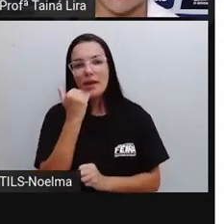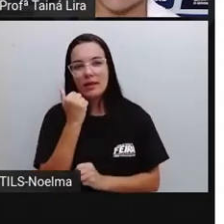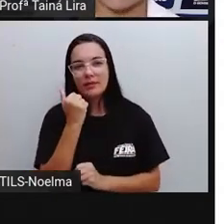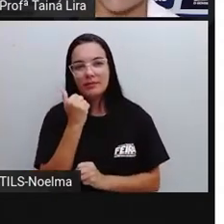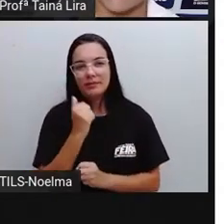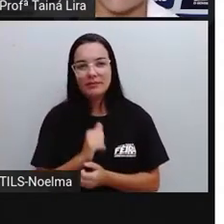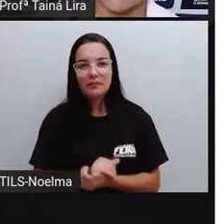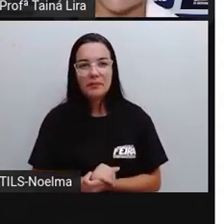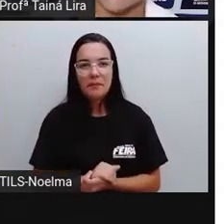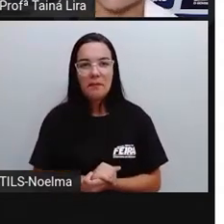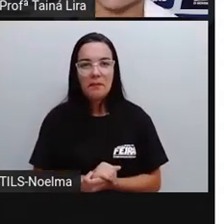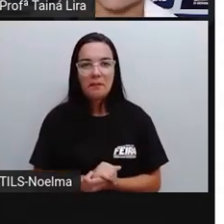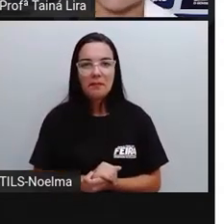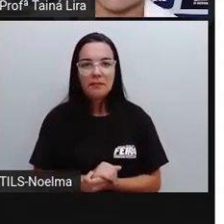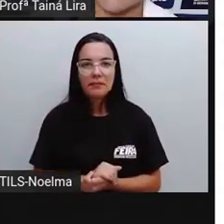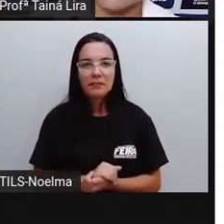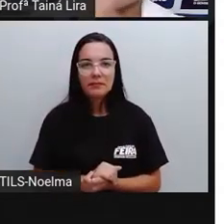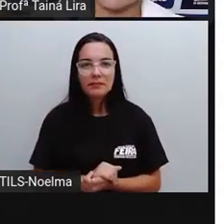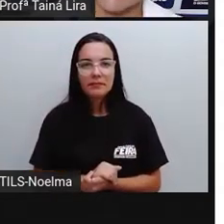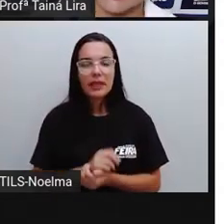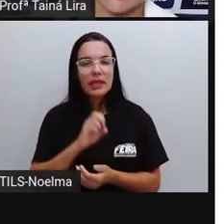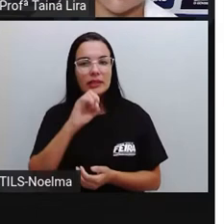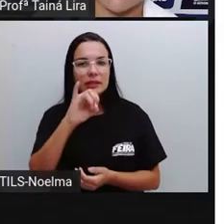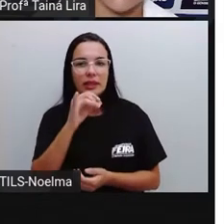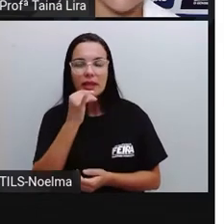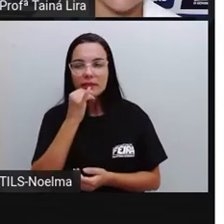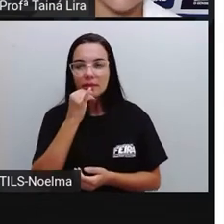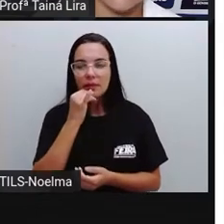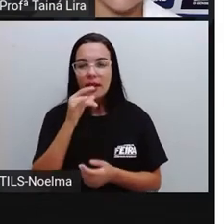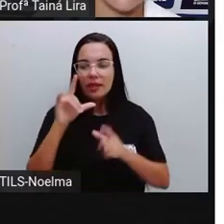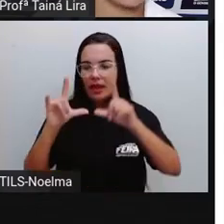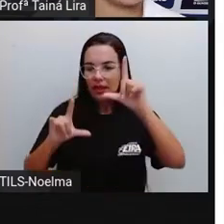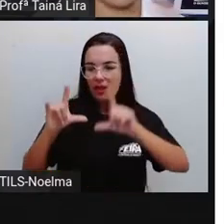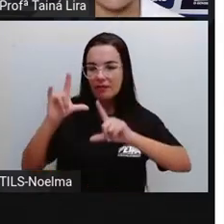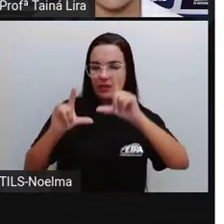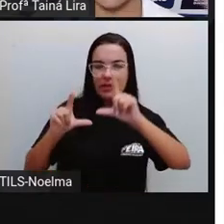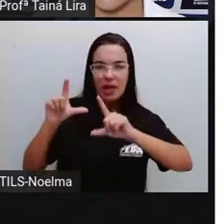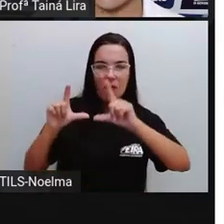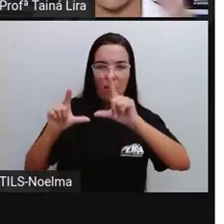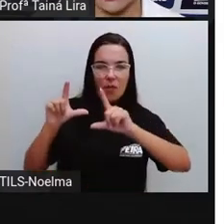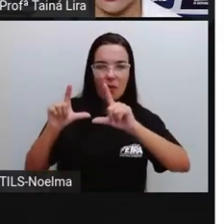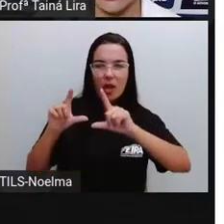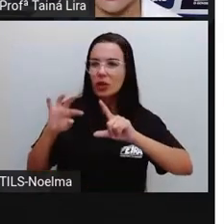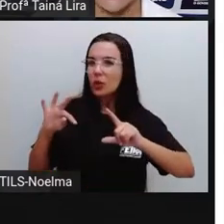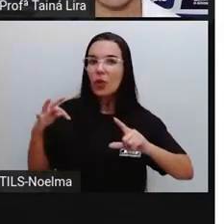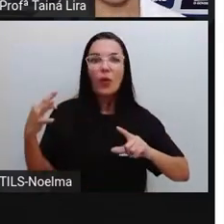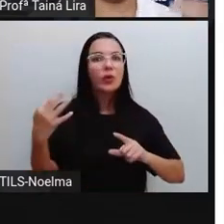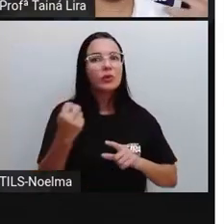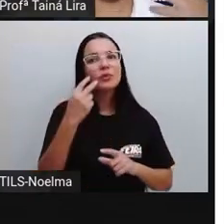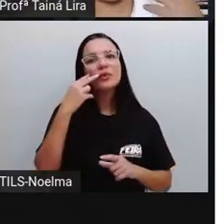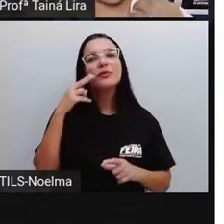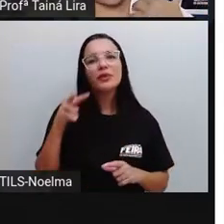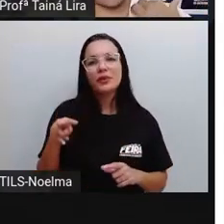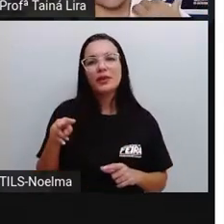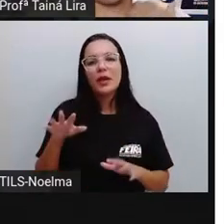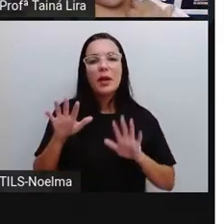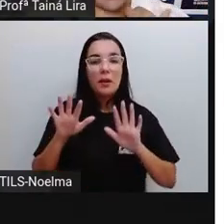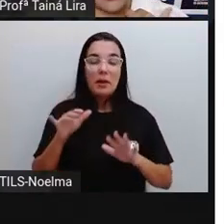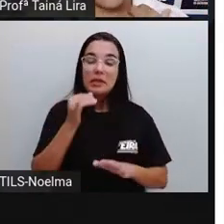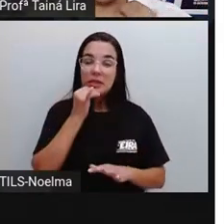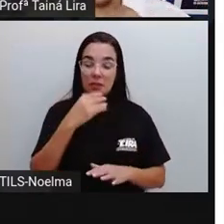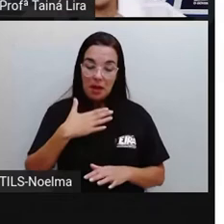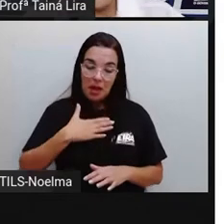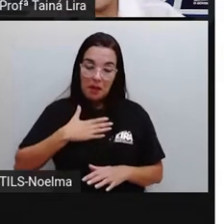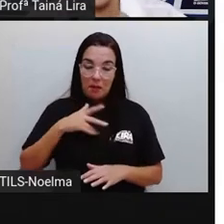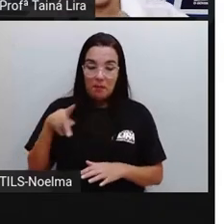de que, quando esse texto está passando ali na TV, ele está passando para todo mundo. Então, por exemplo, eu, a